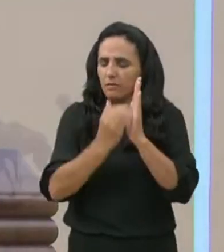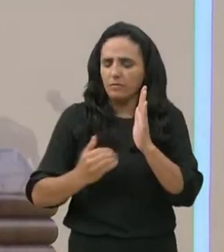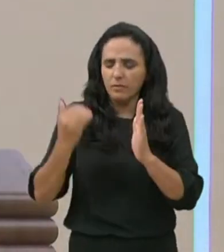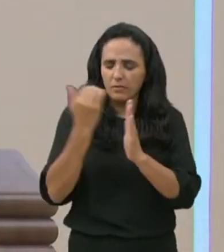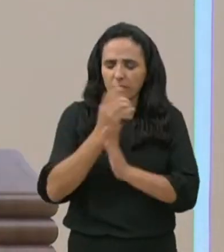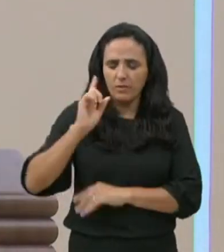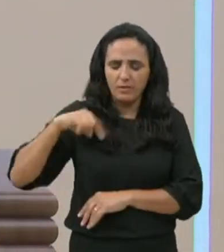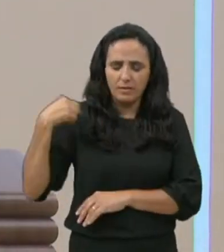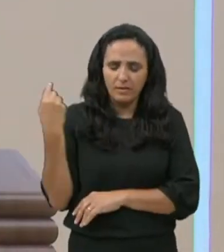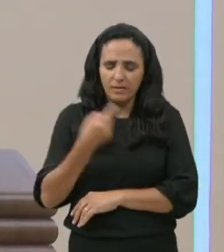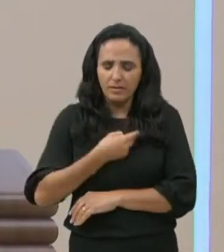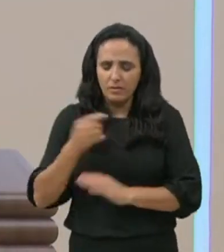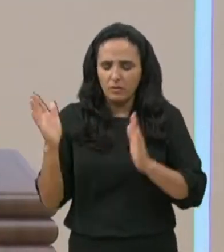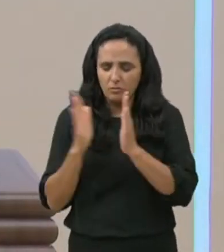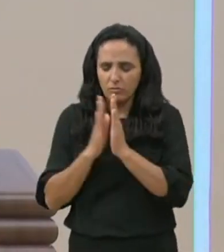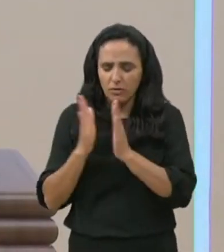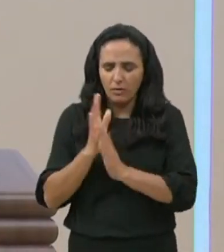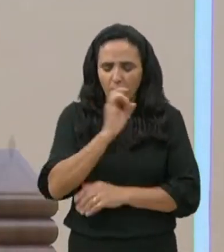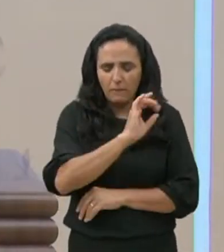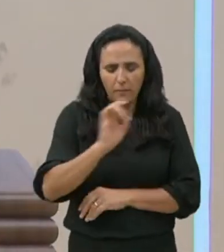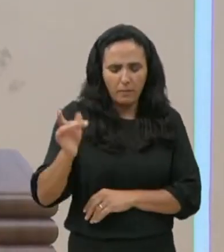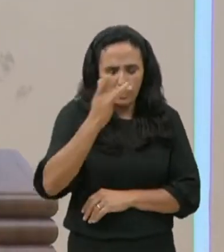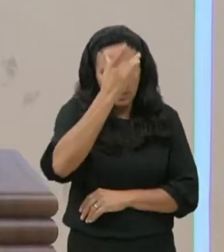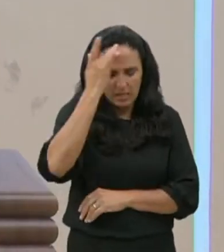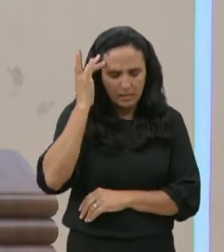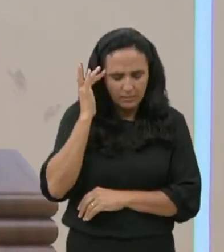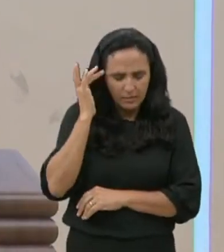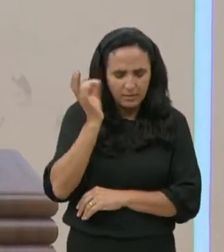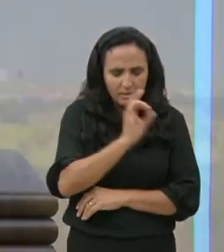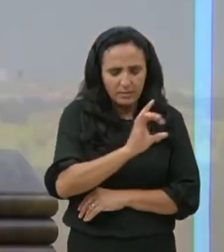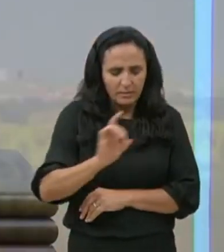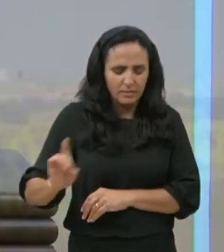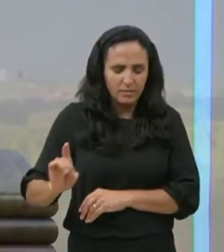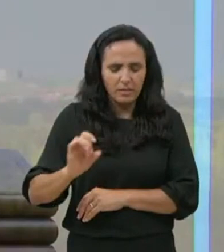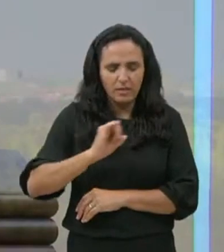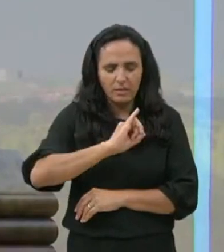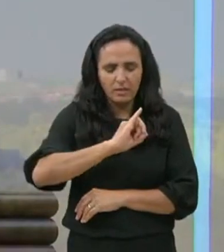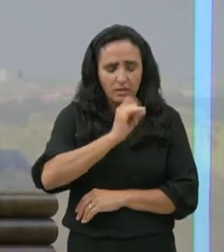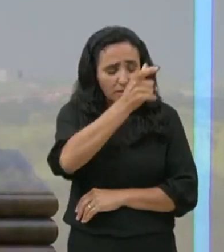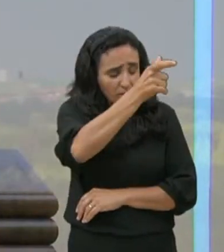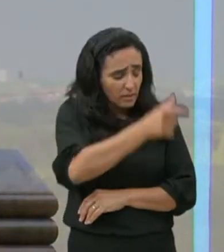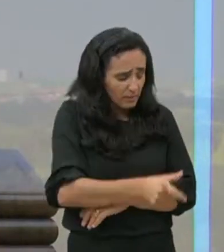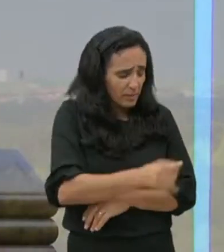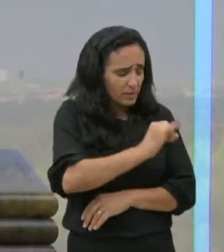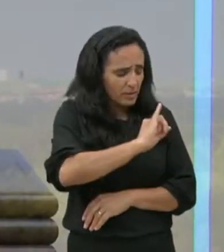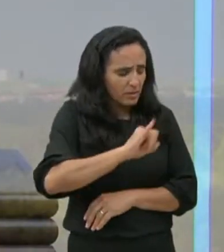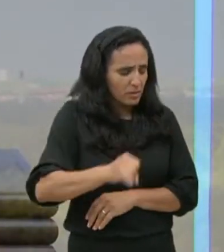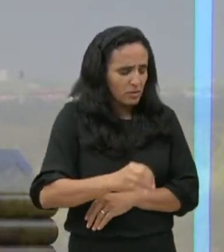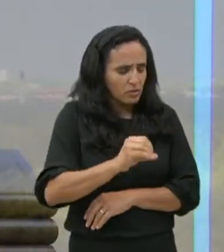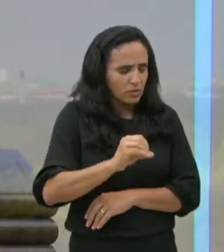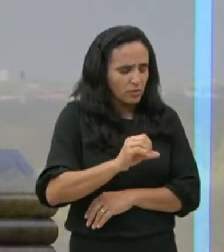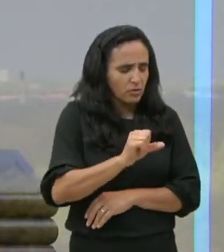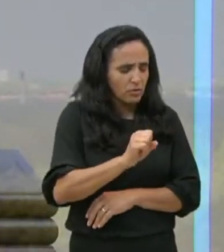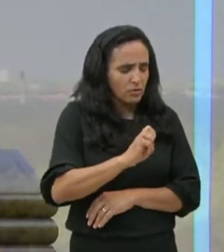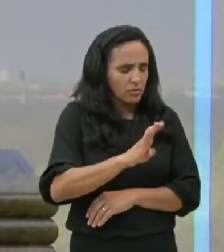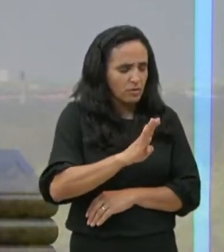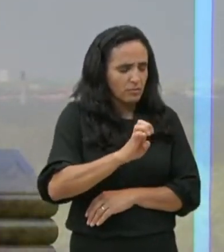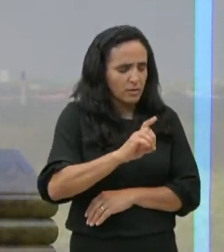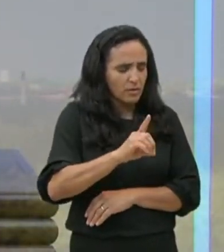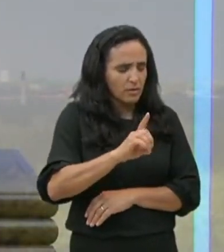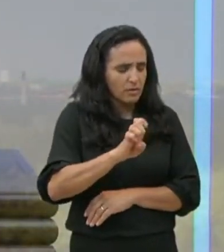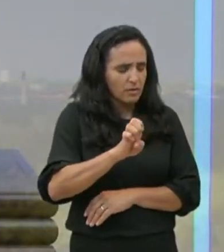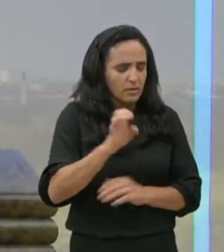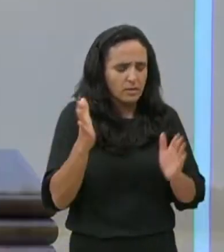nós queremos, meu Deus, te apresentar, a Tua filha, irmã José Bede, lá de Sirinhaém, Senhor, Tu ajudaste,